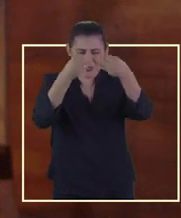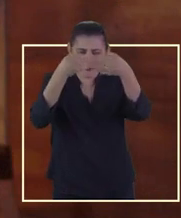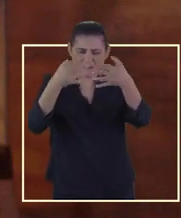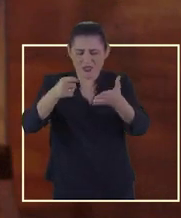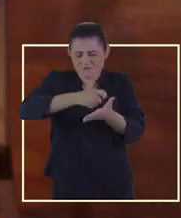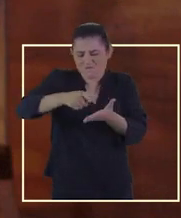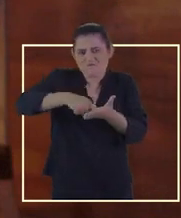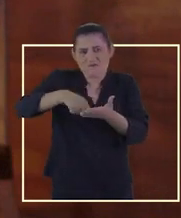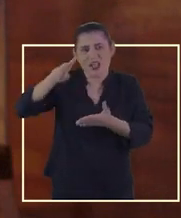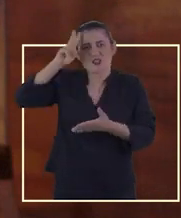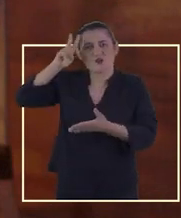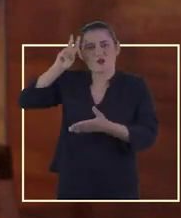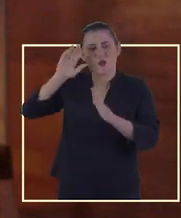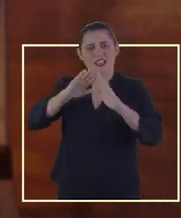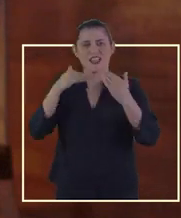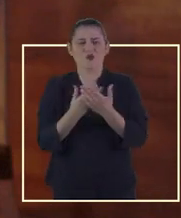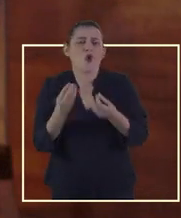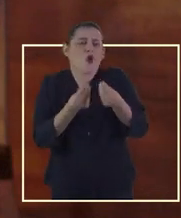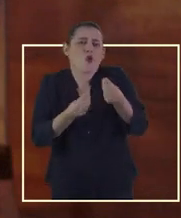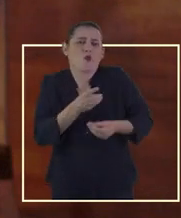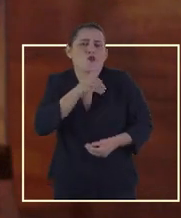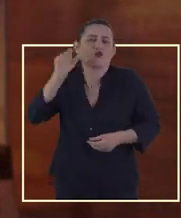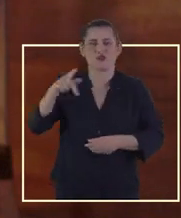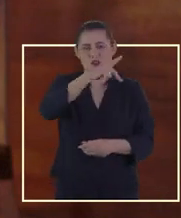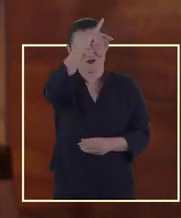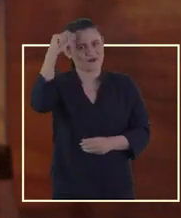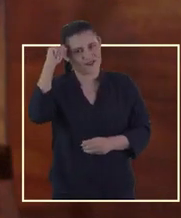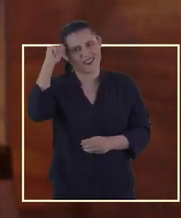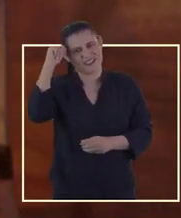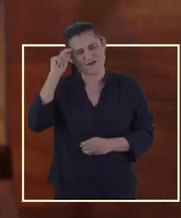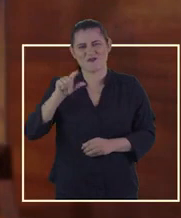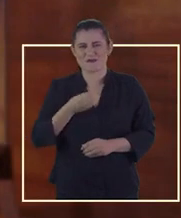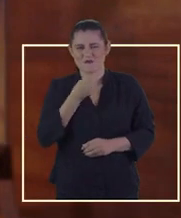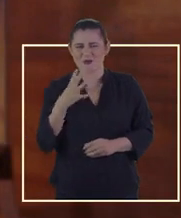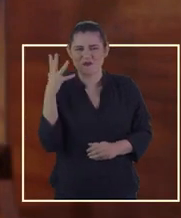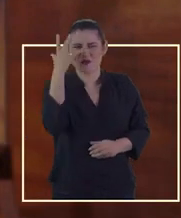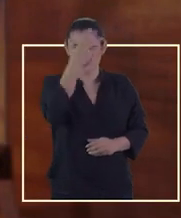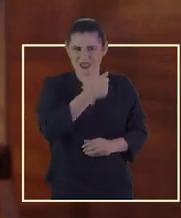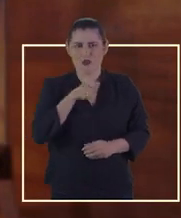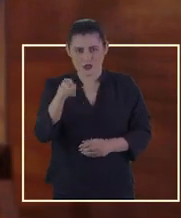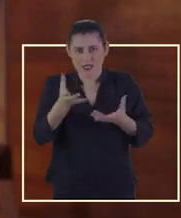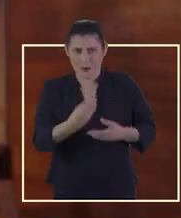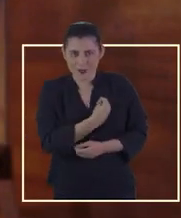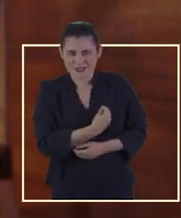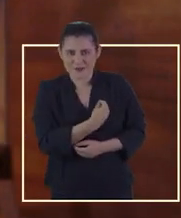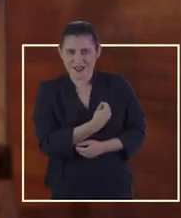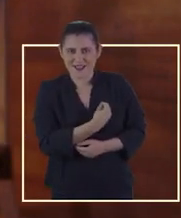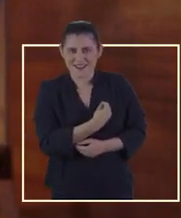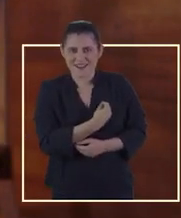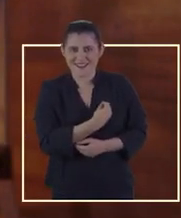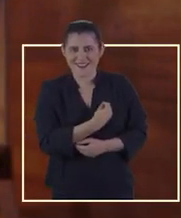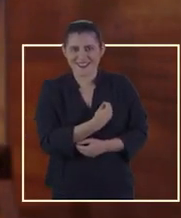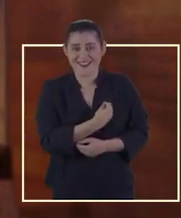contaram uma historinha na escola de como tinha sido um dia com a prefeita. Foi muito bonito. Você quer participar